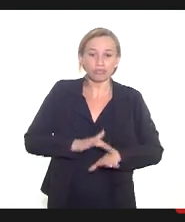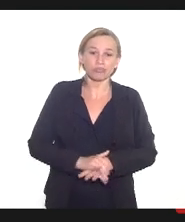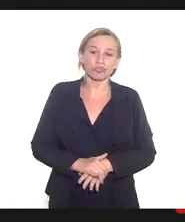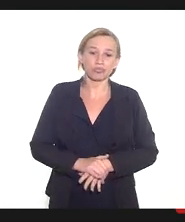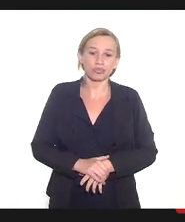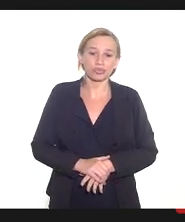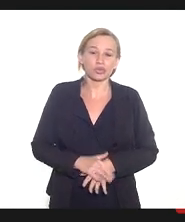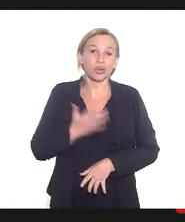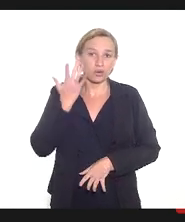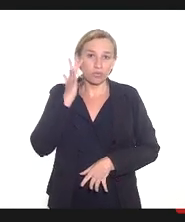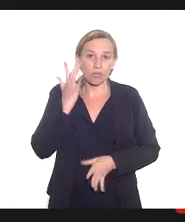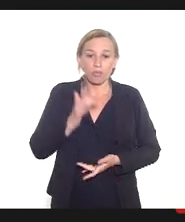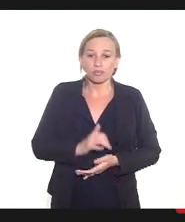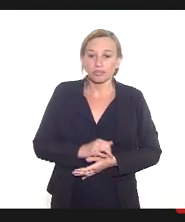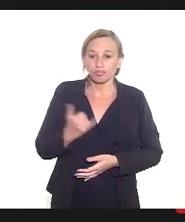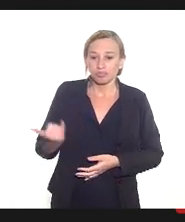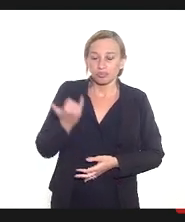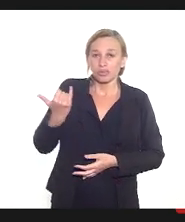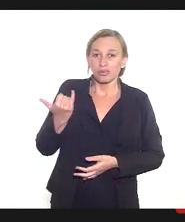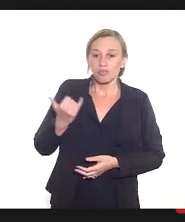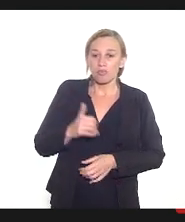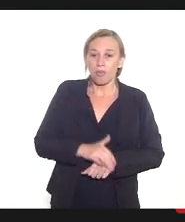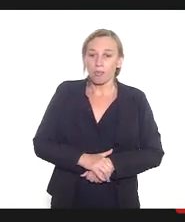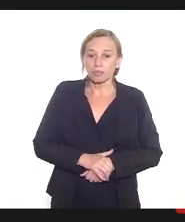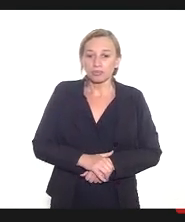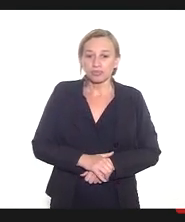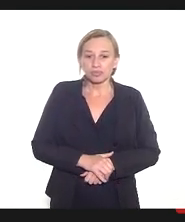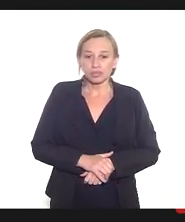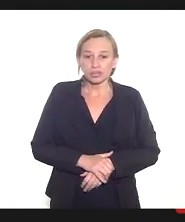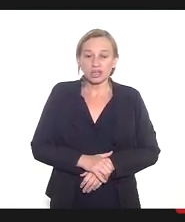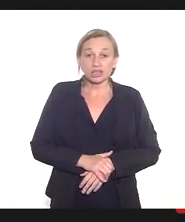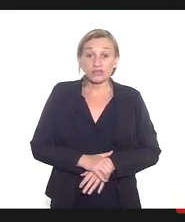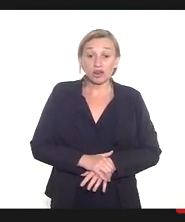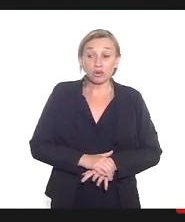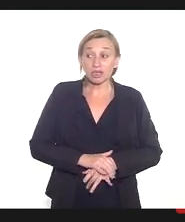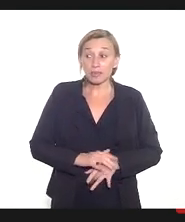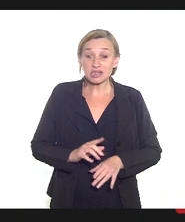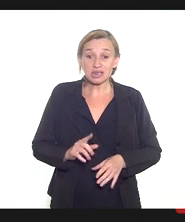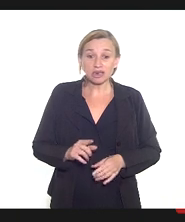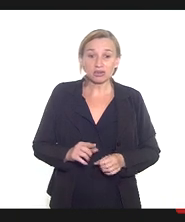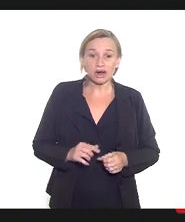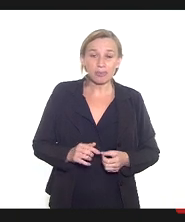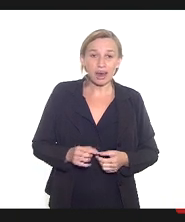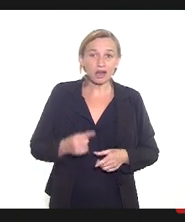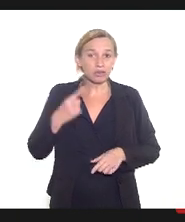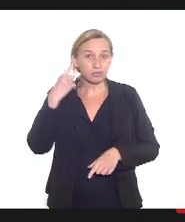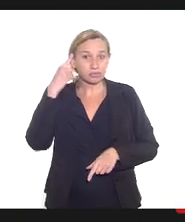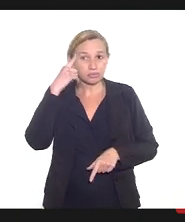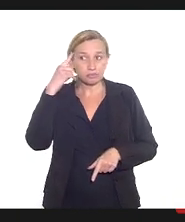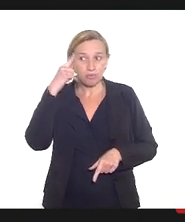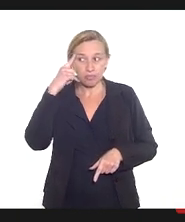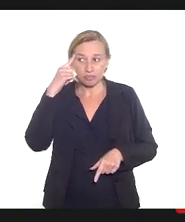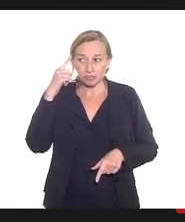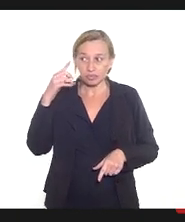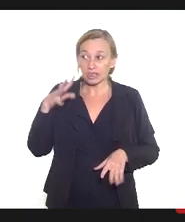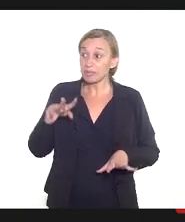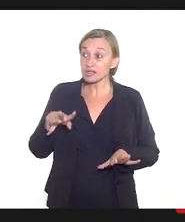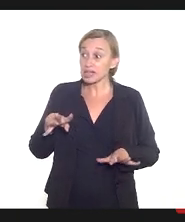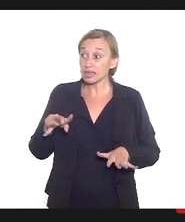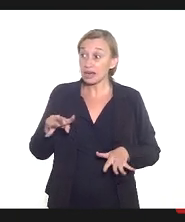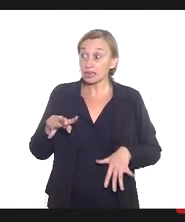eu acho super importante que a gente pense né não só para a quarta-feira para essa nova